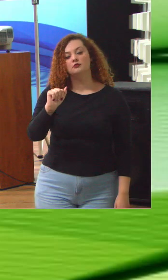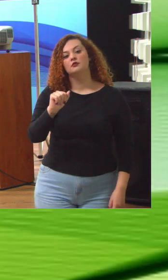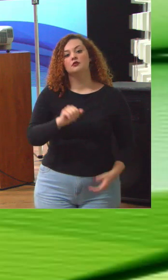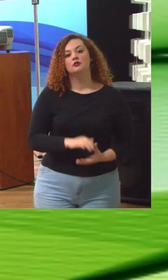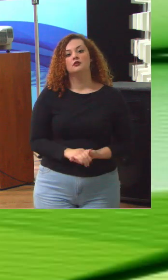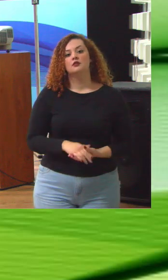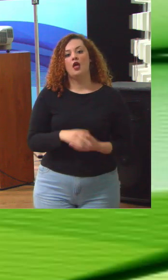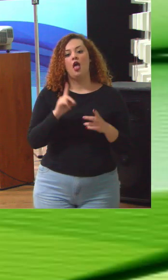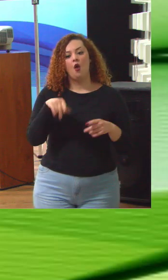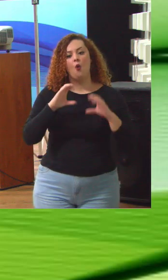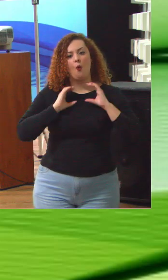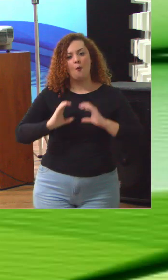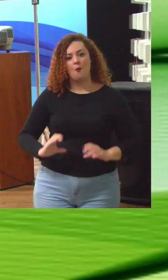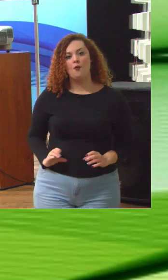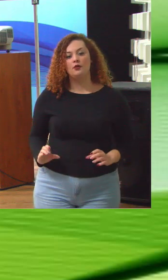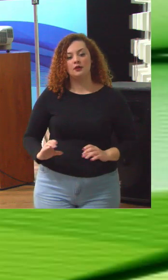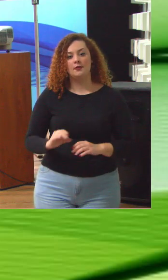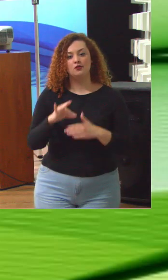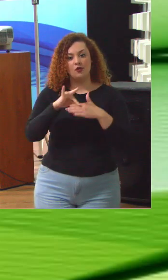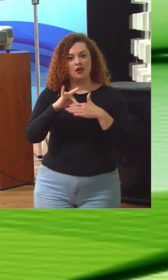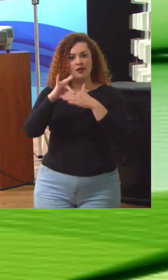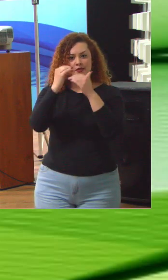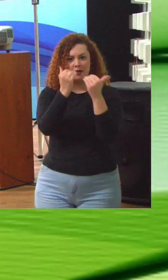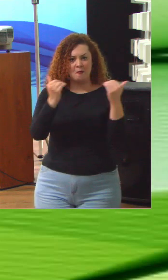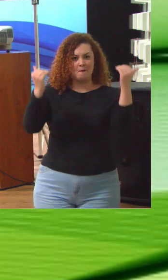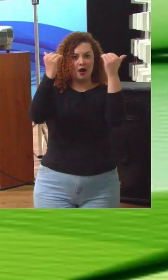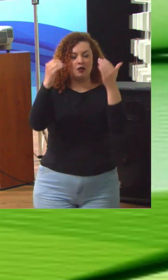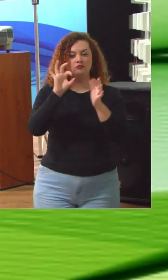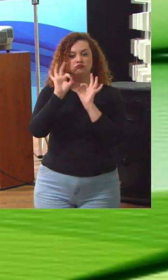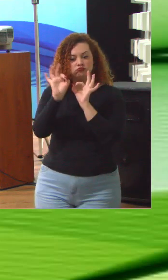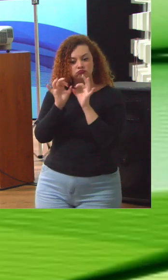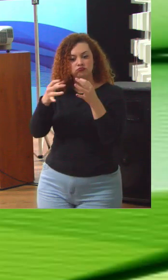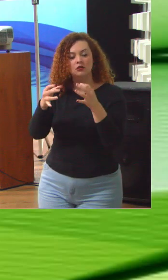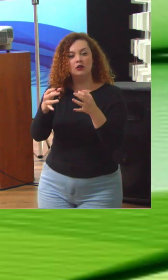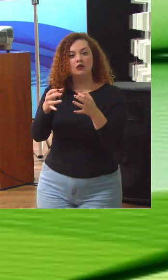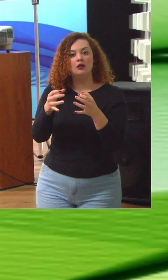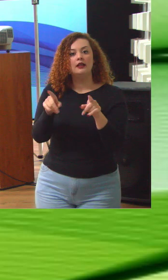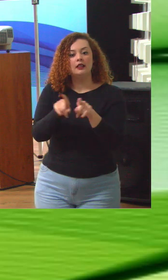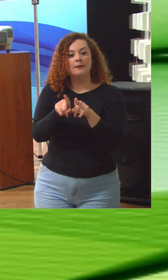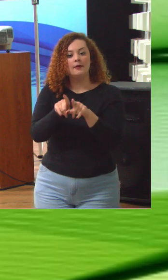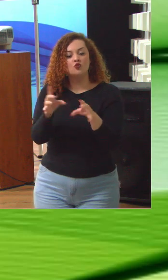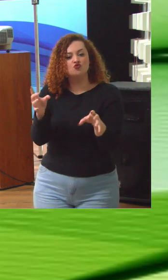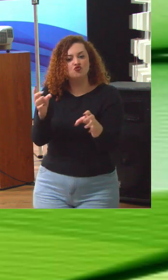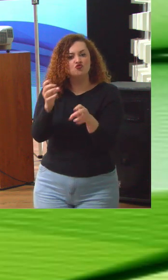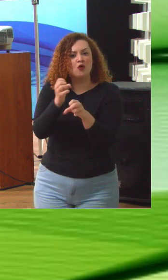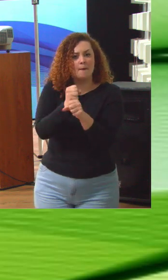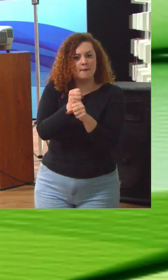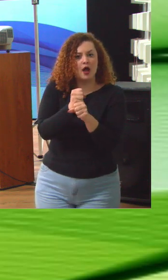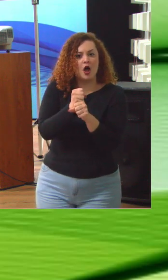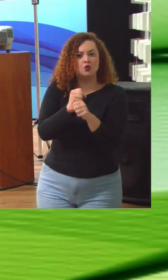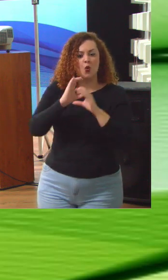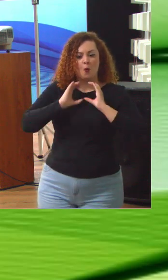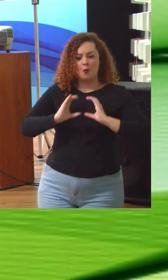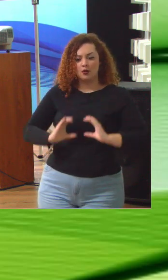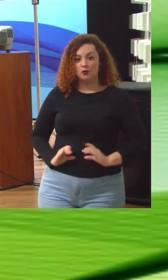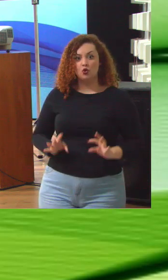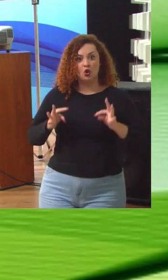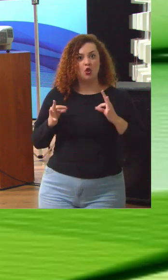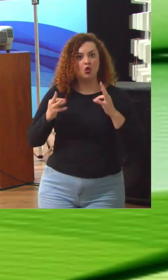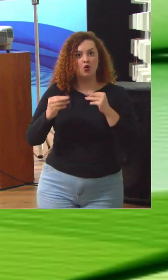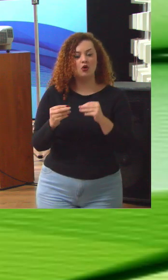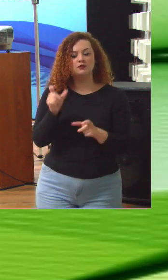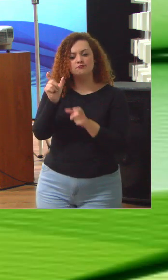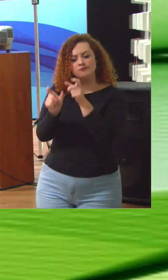dos altos líderes de uma organização somado ao comportamento de todas as pessoas